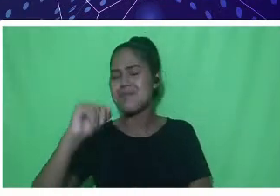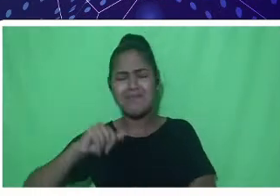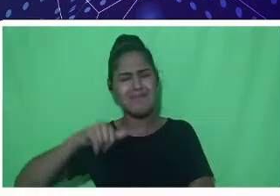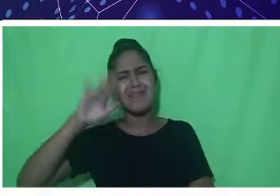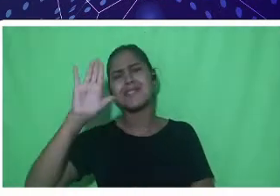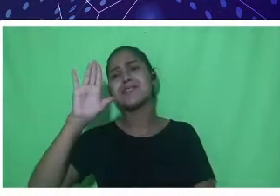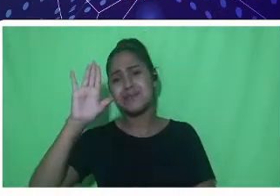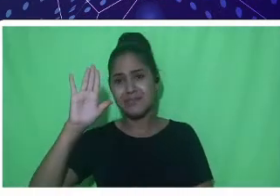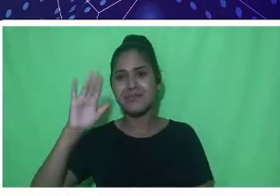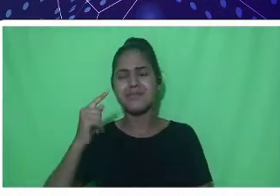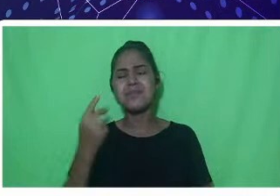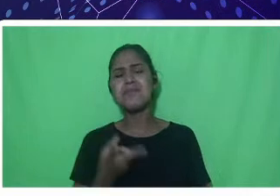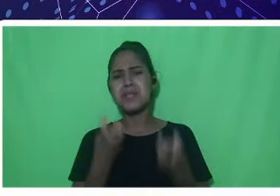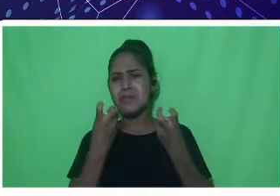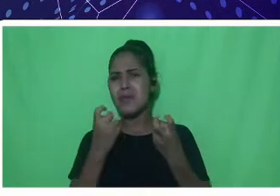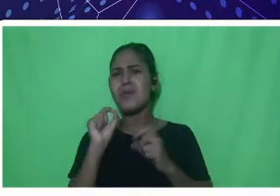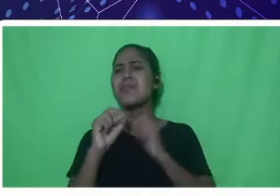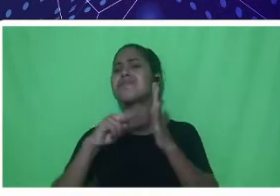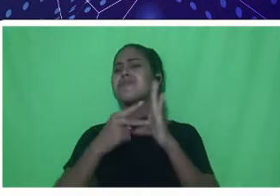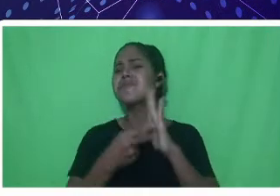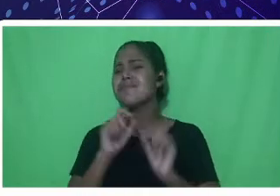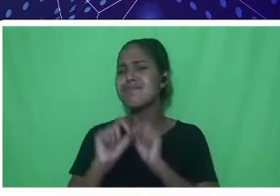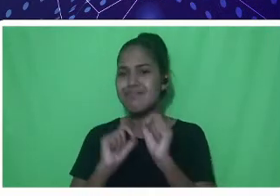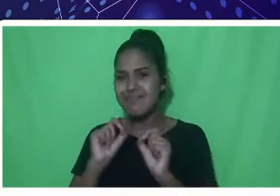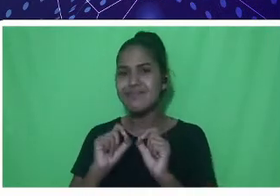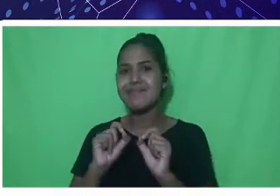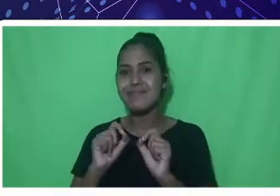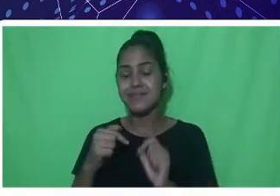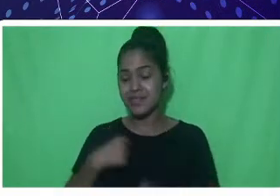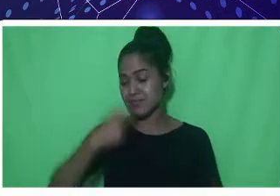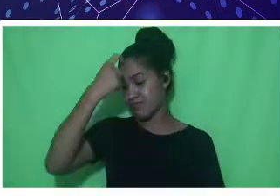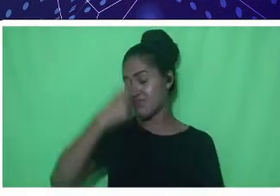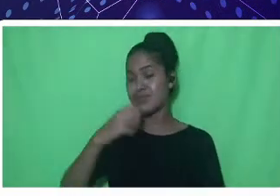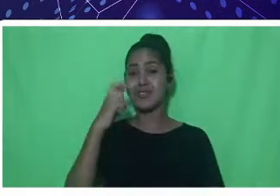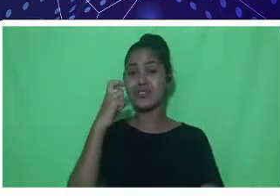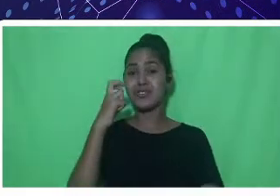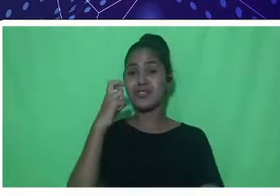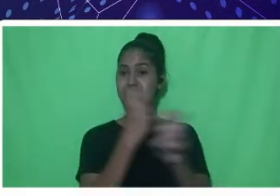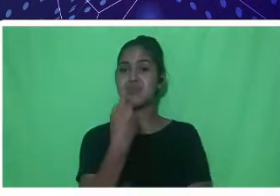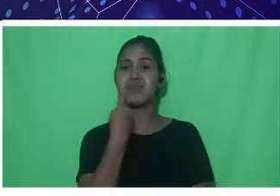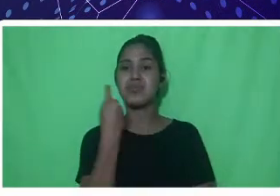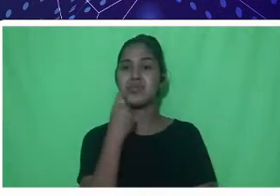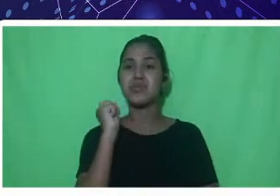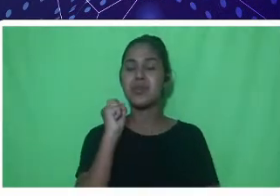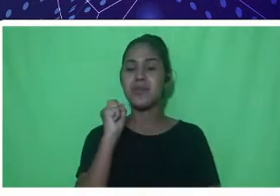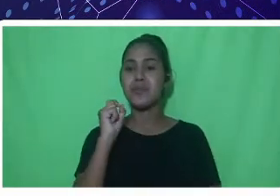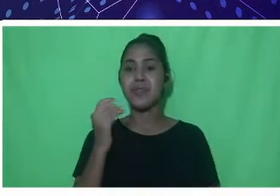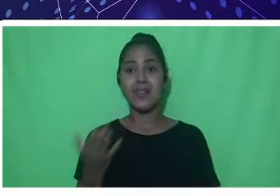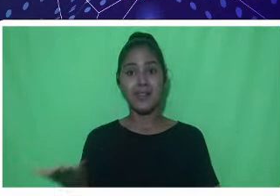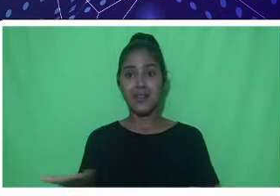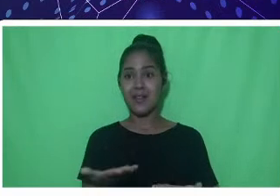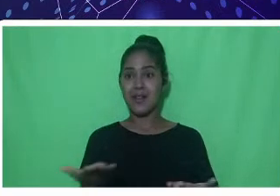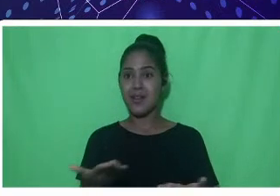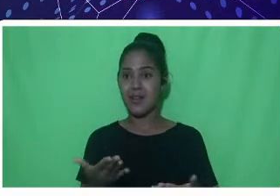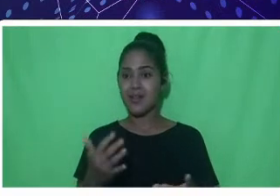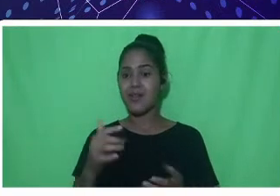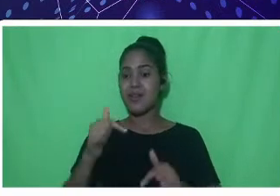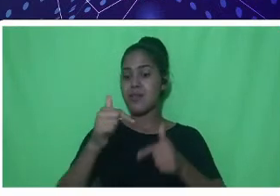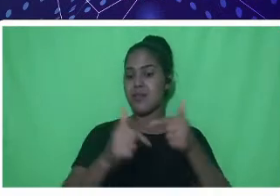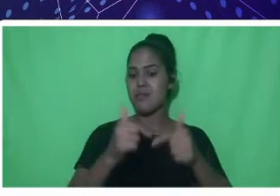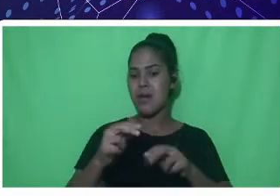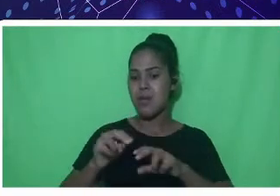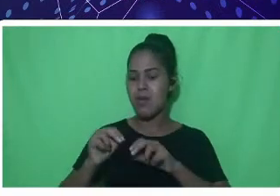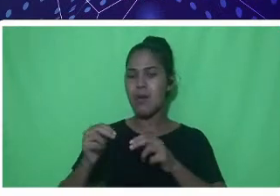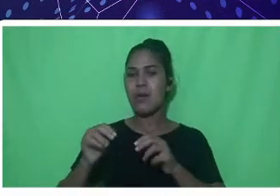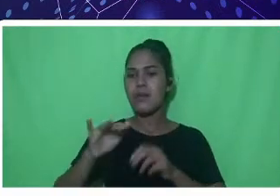Marcondes? Eu, como engenheiro de pesca também, quer dizer que o mercado para o engenheiro de pesca, principalmente na parte de agricultura